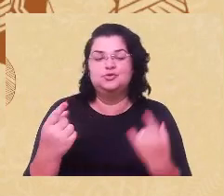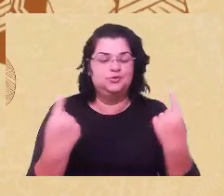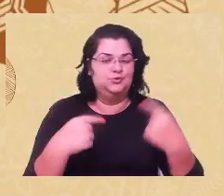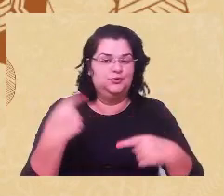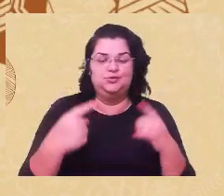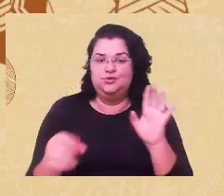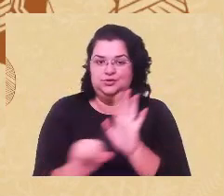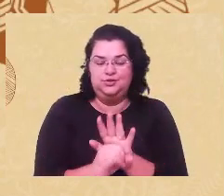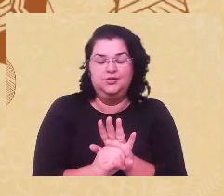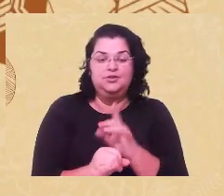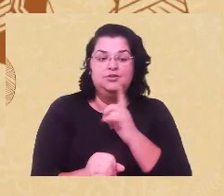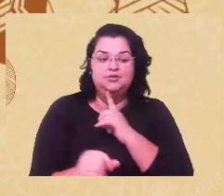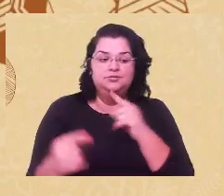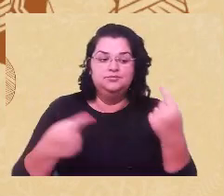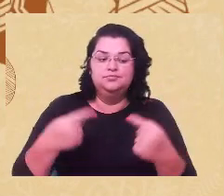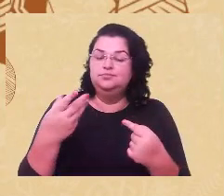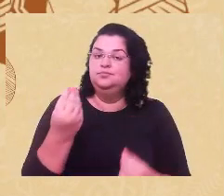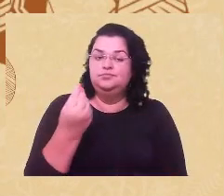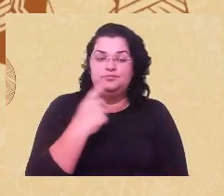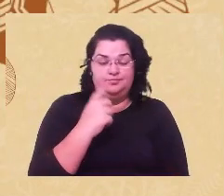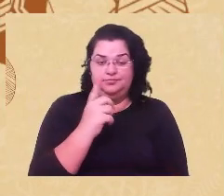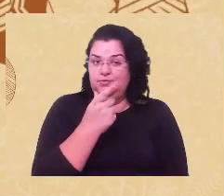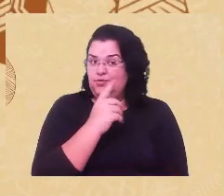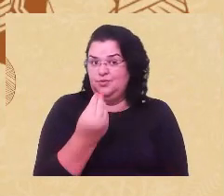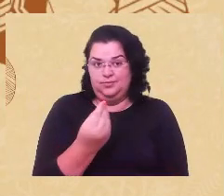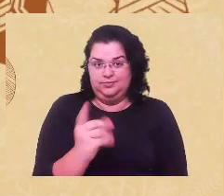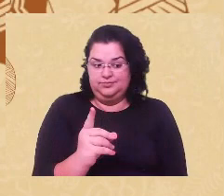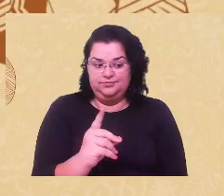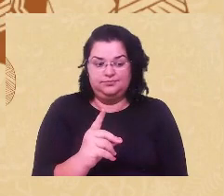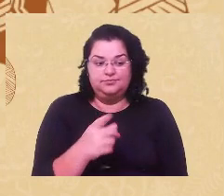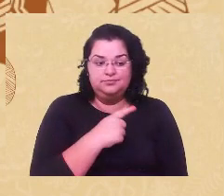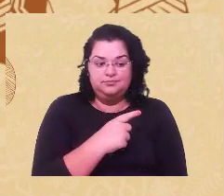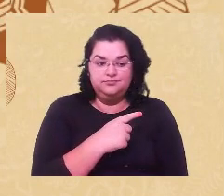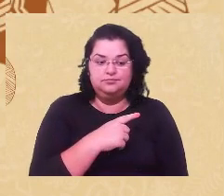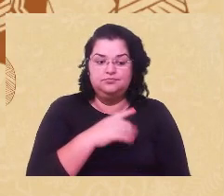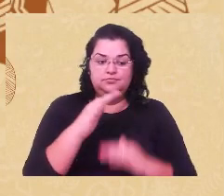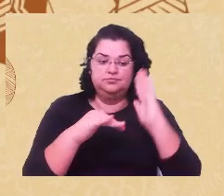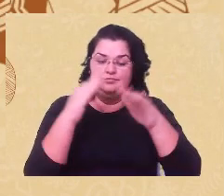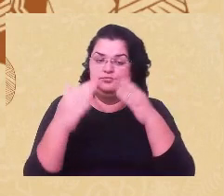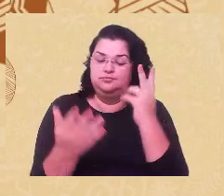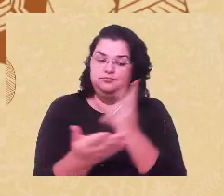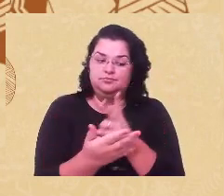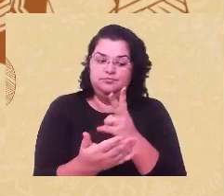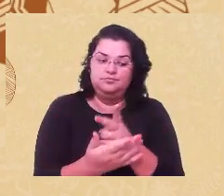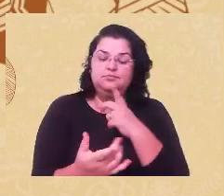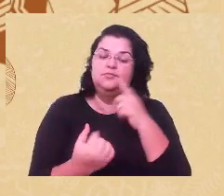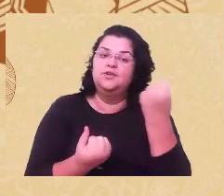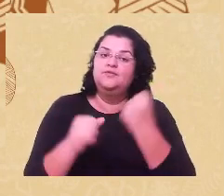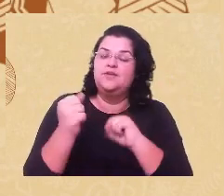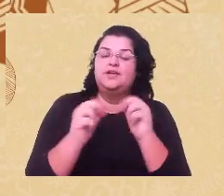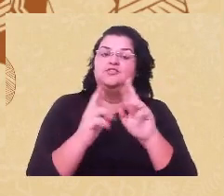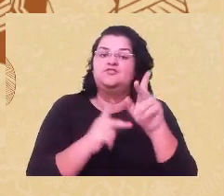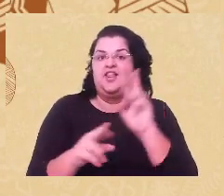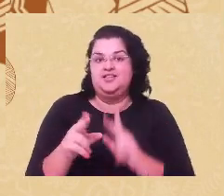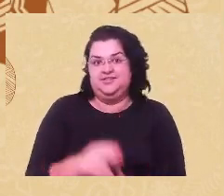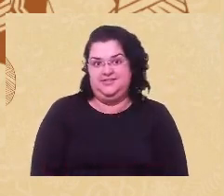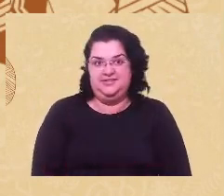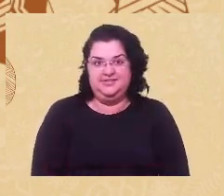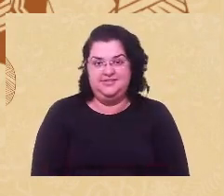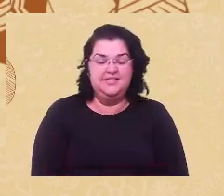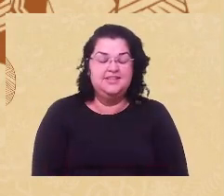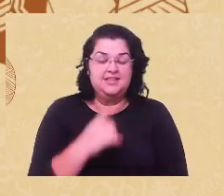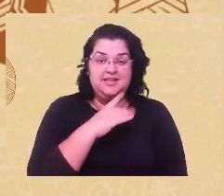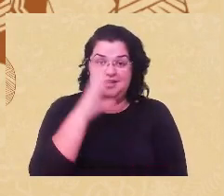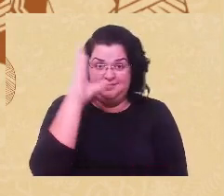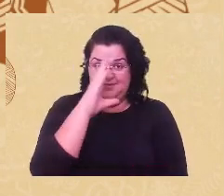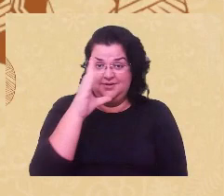como discutir identidade sem produzir fábricas de diferentes. Até porque no Brasil, e assim